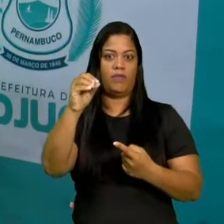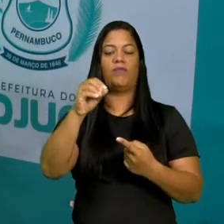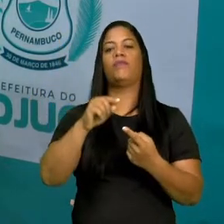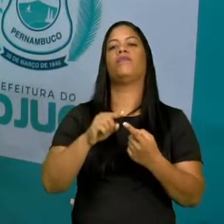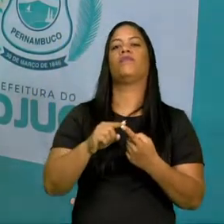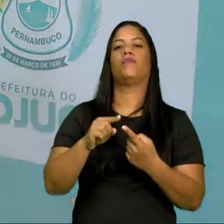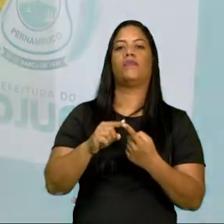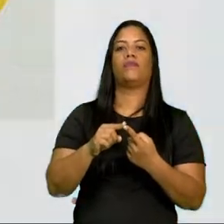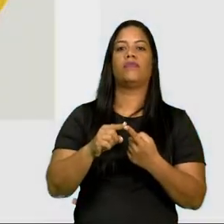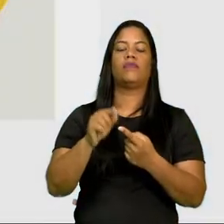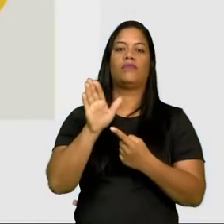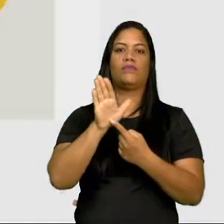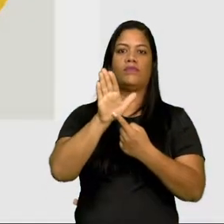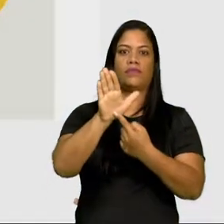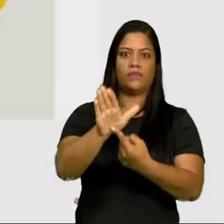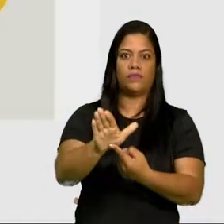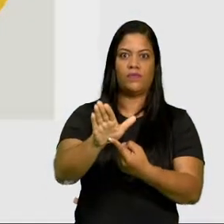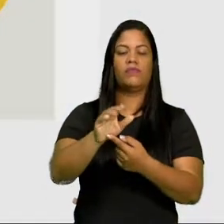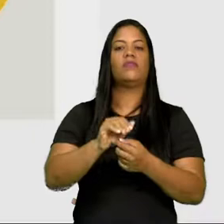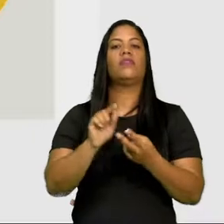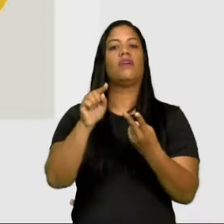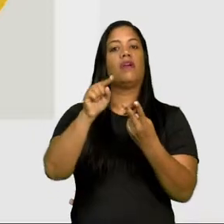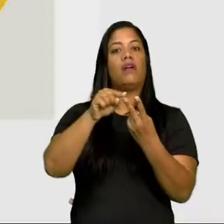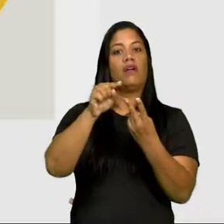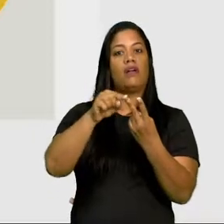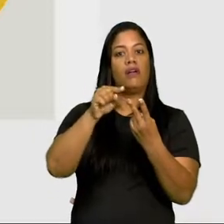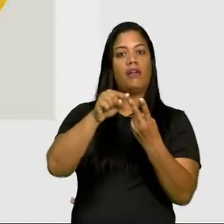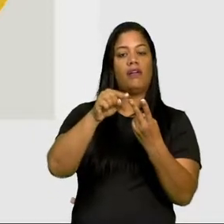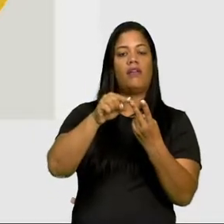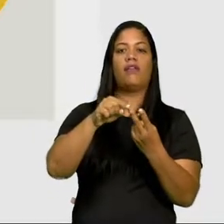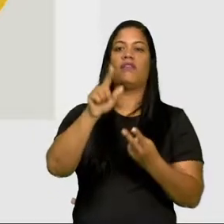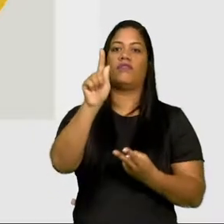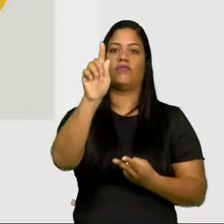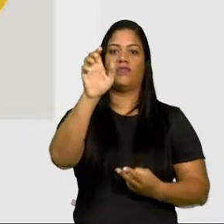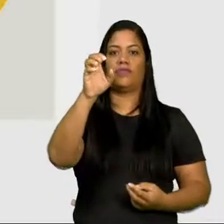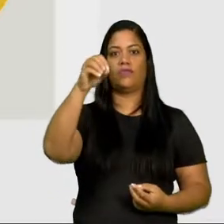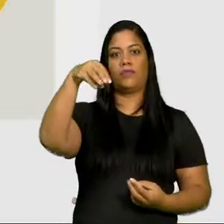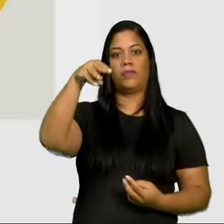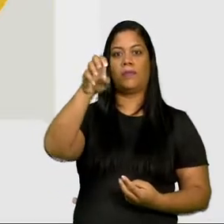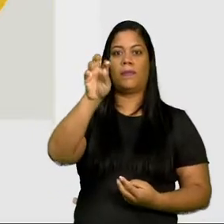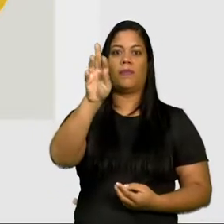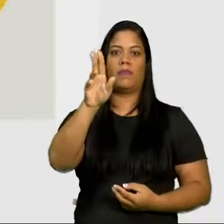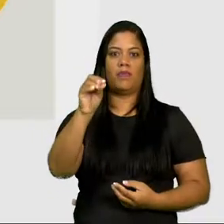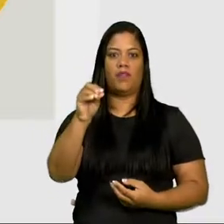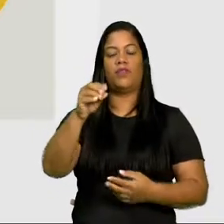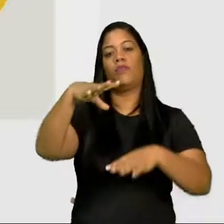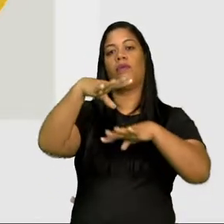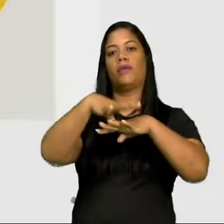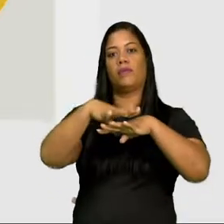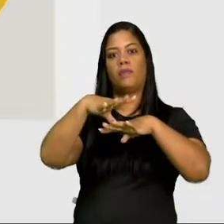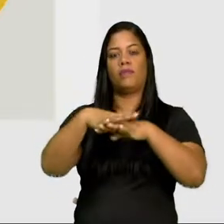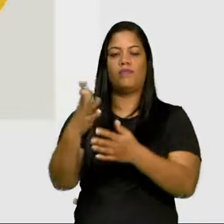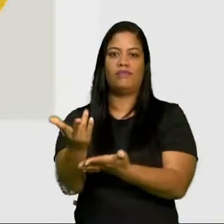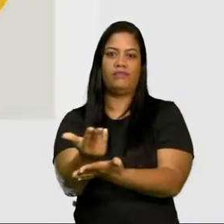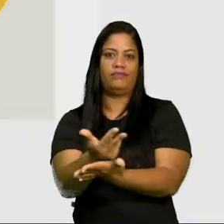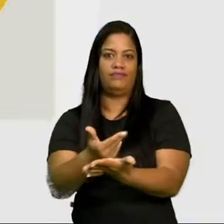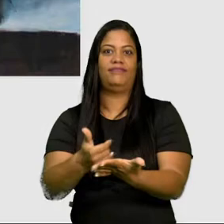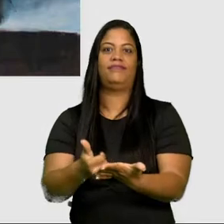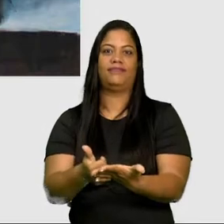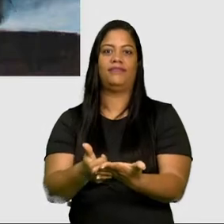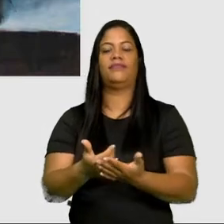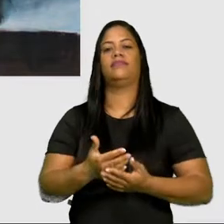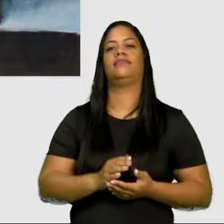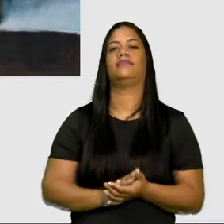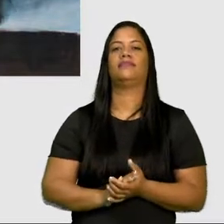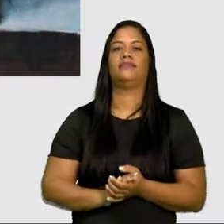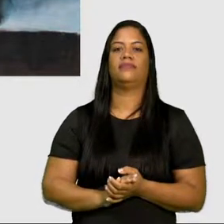que é expressivo ou informal, e o abstracionismo geométrico, que é aquele que a gente vai ver agora, ó.